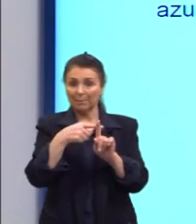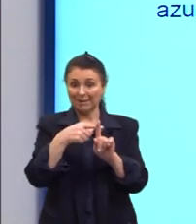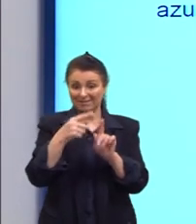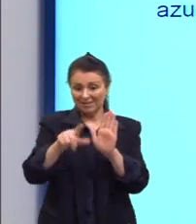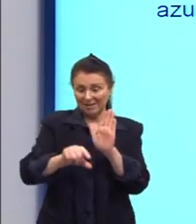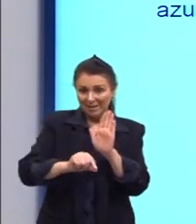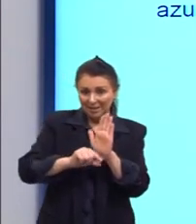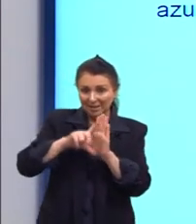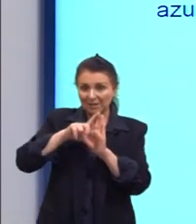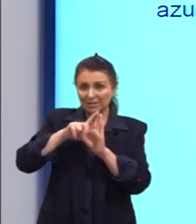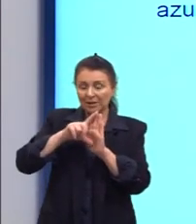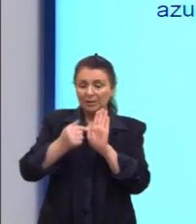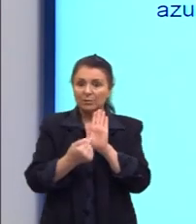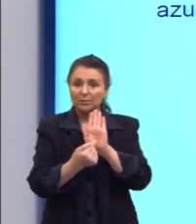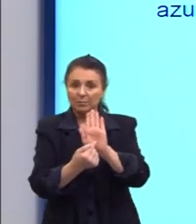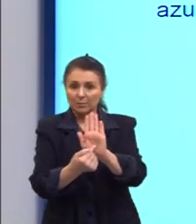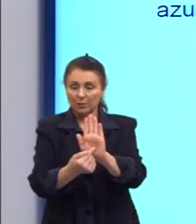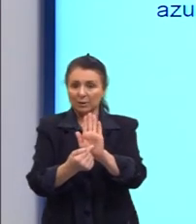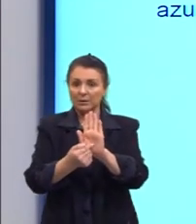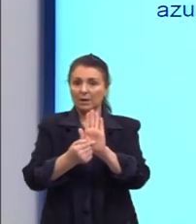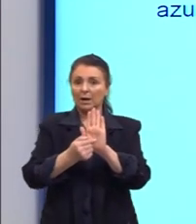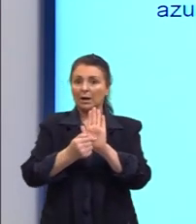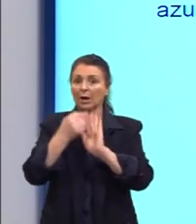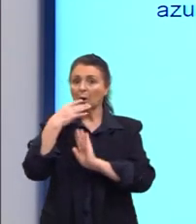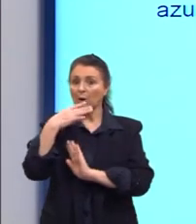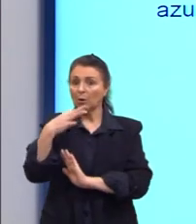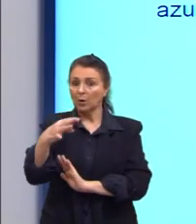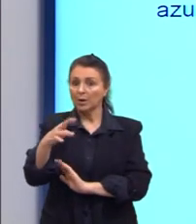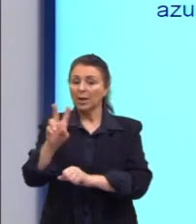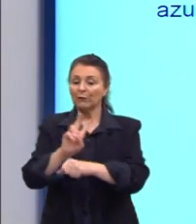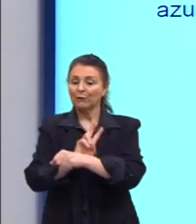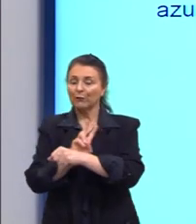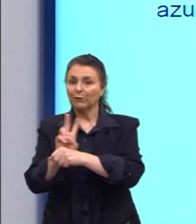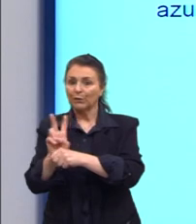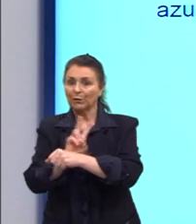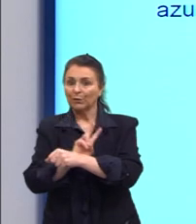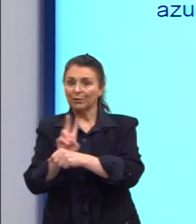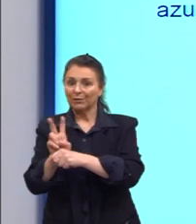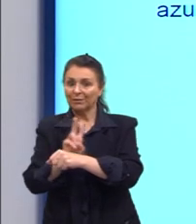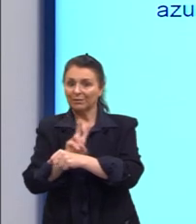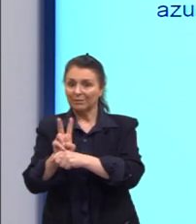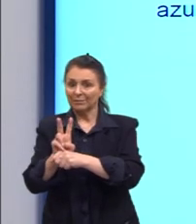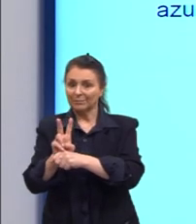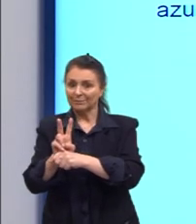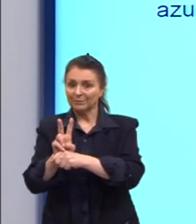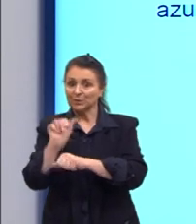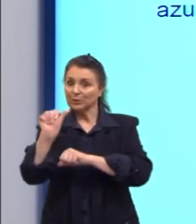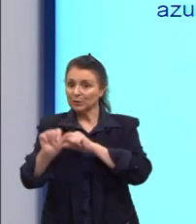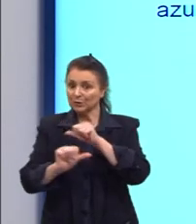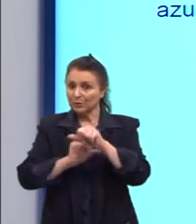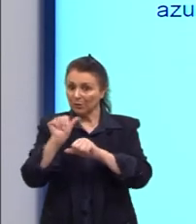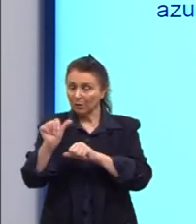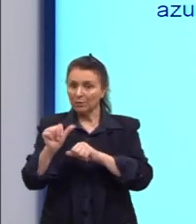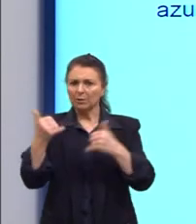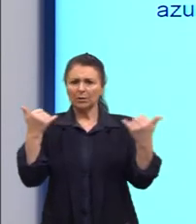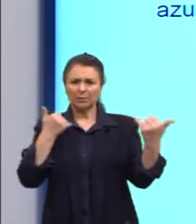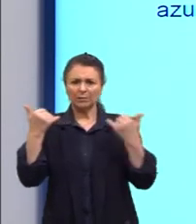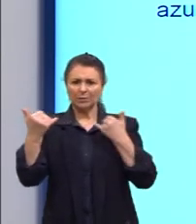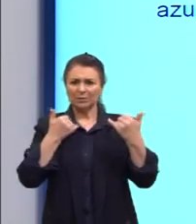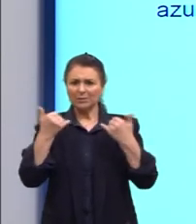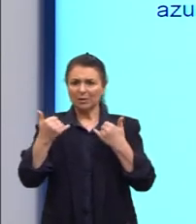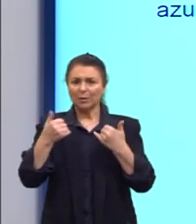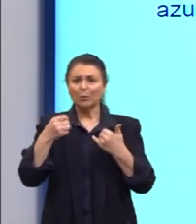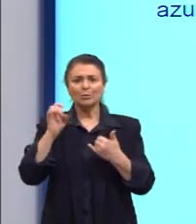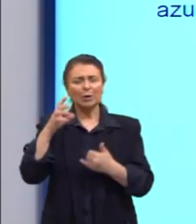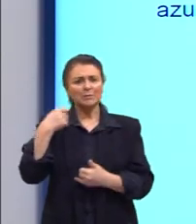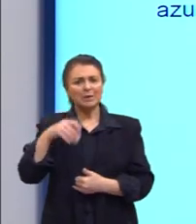elevado, o indicador adquire a cor violeta. Então, mesmo enunciado com esse monte de informação, é só isso que eu precisava saber.